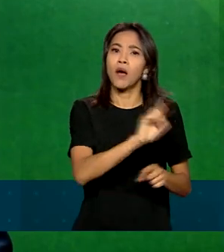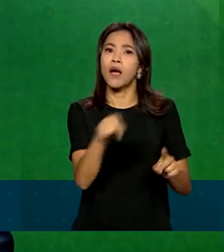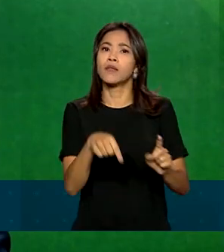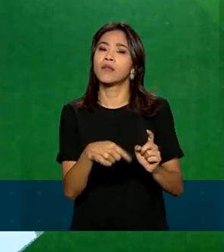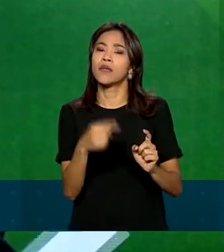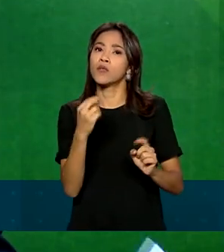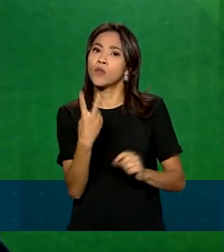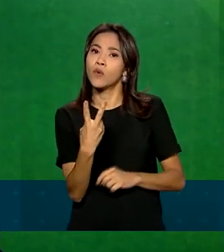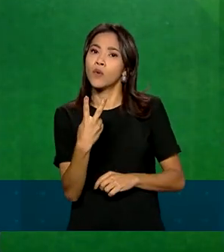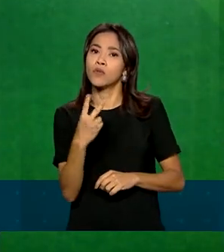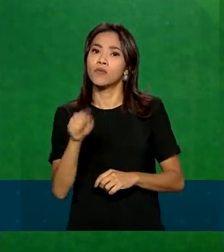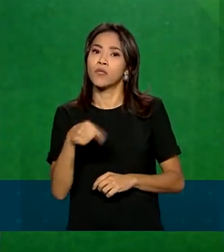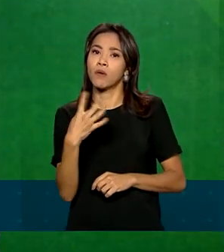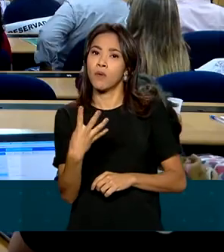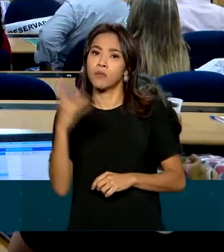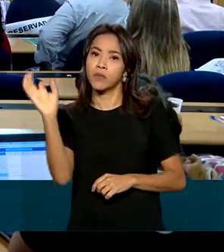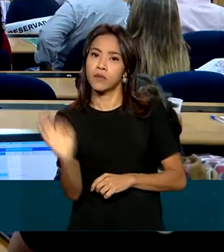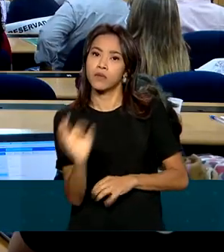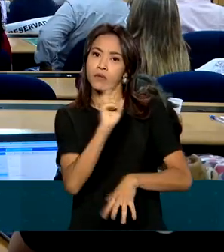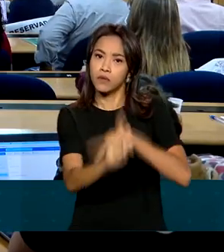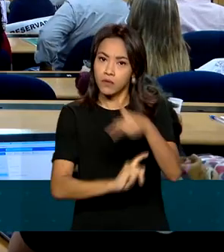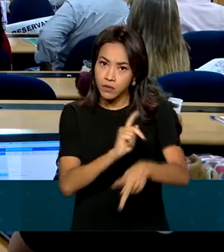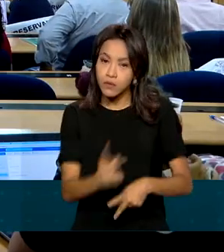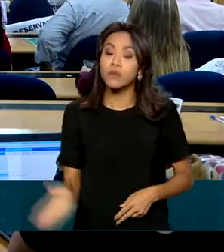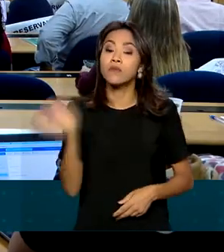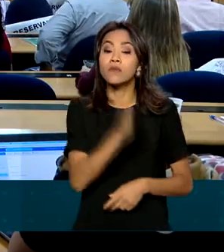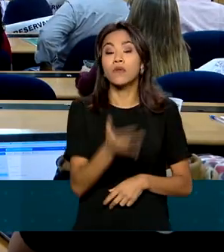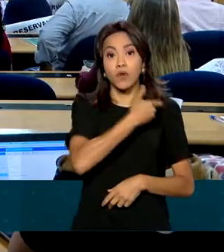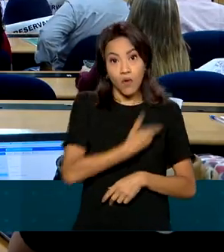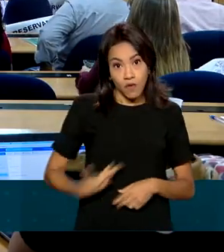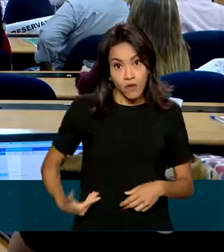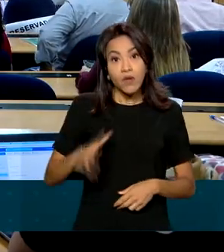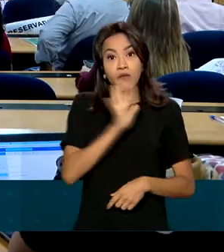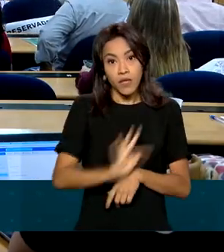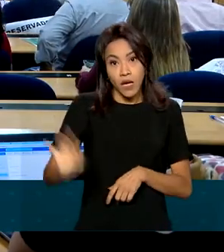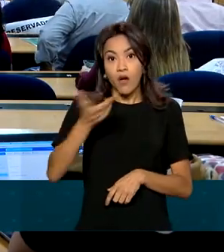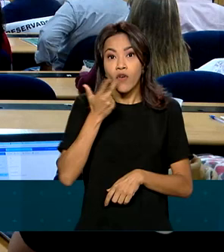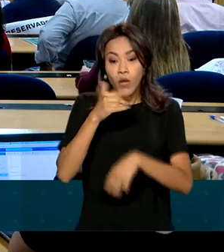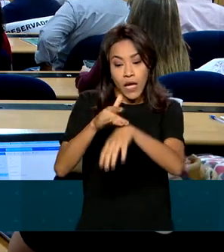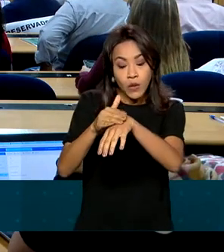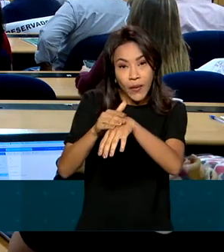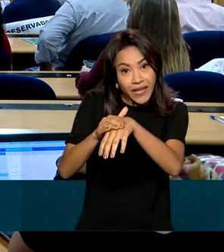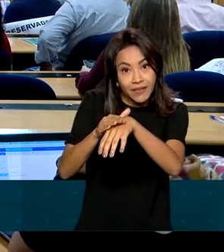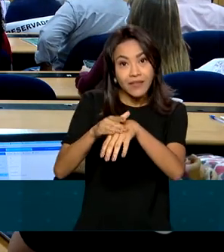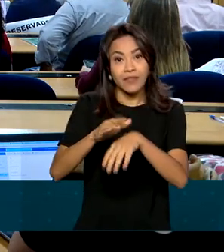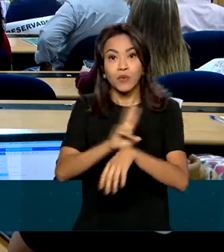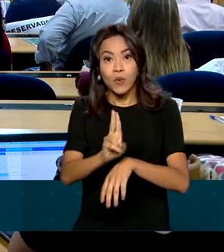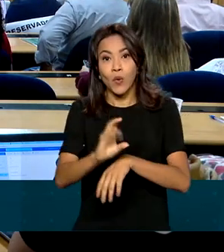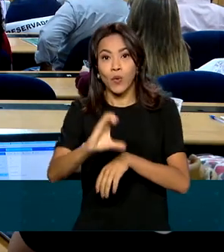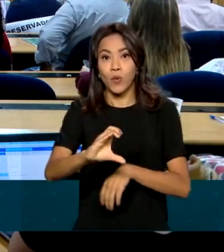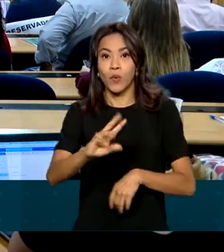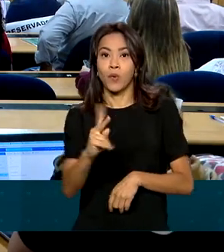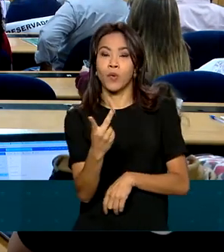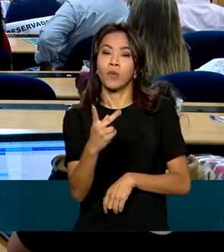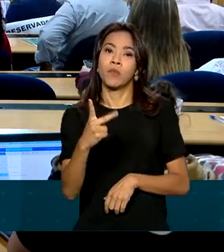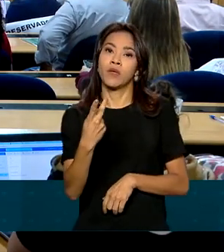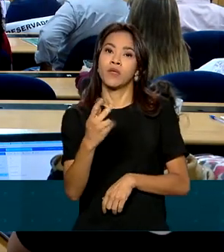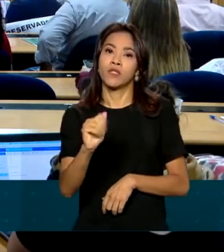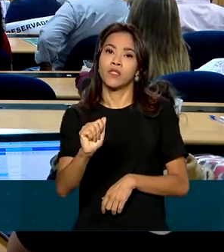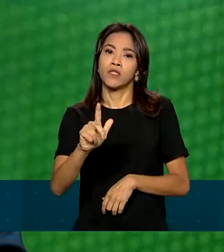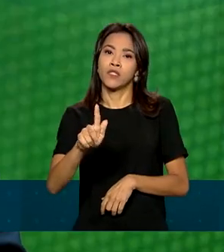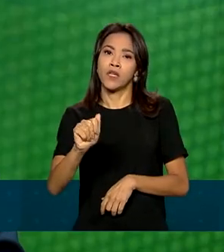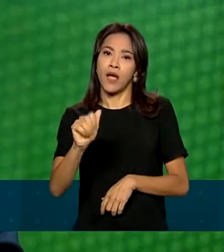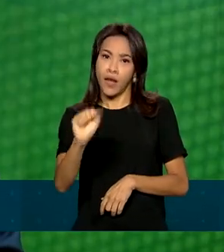% da nossa população. O governo federal incluiu a doença de Chagas crônica na lista nacional de doenças